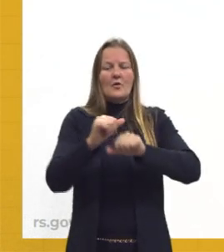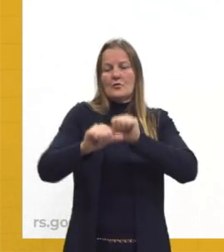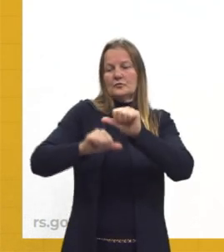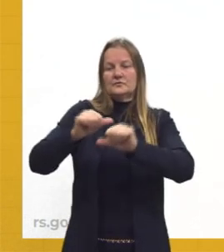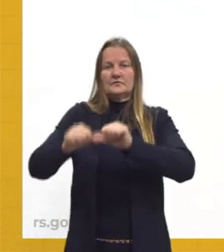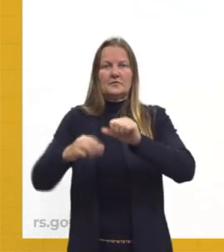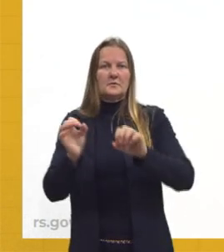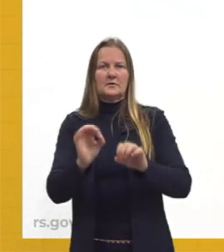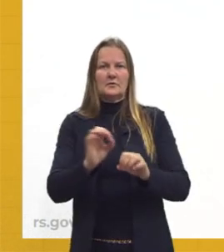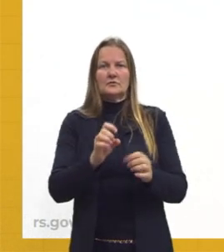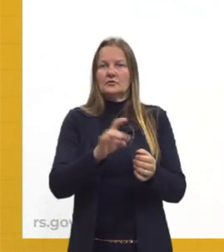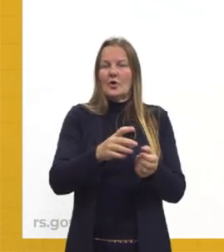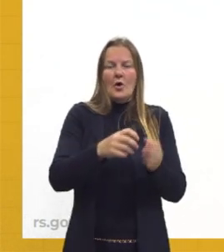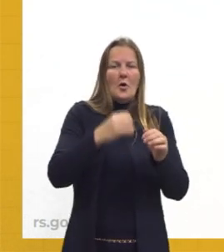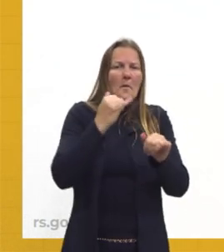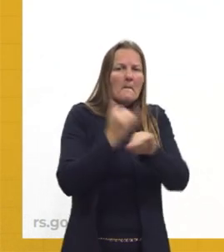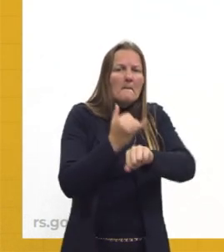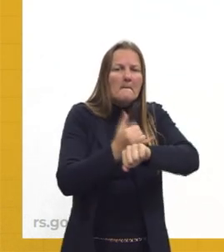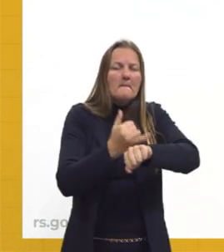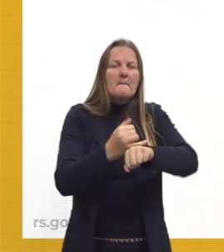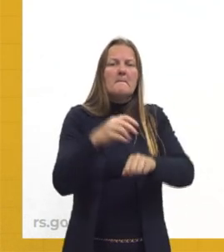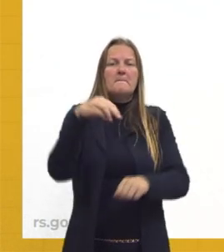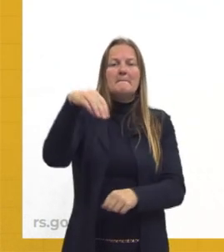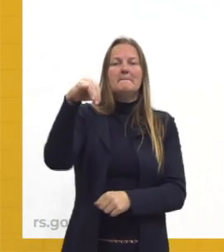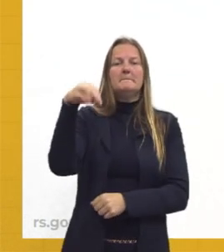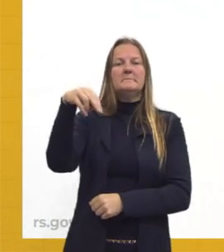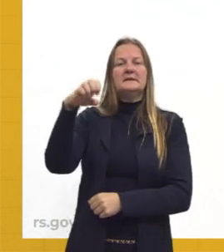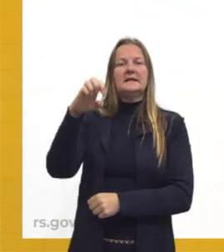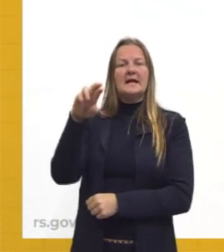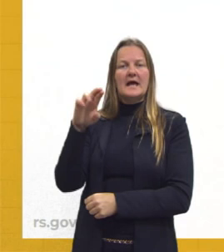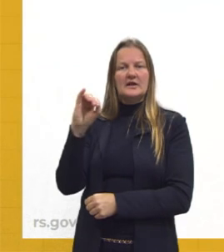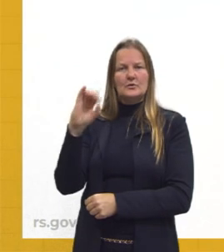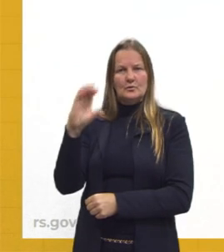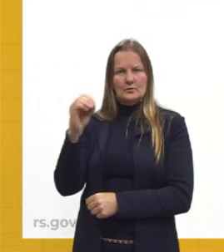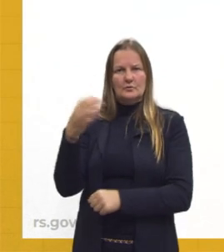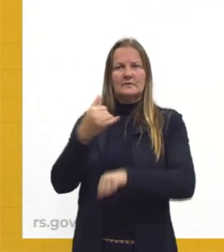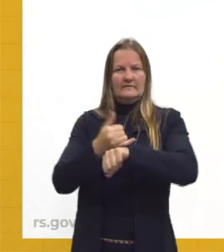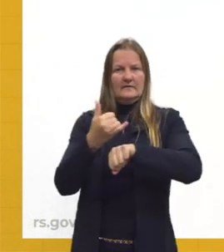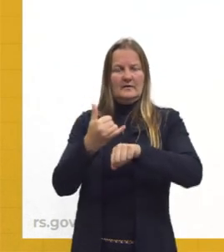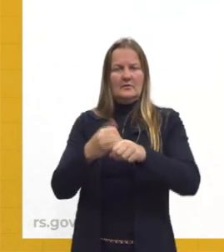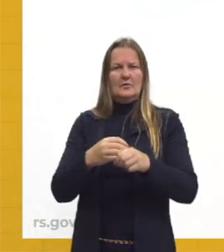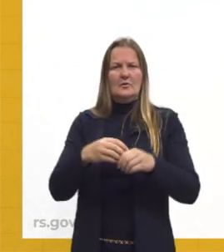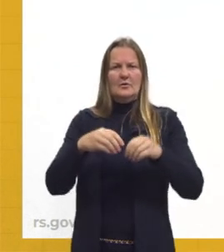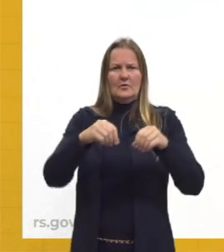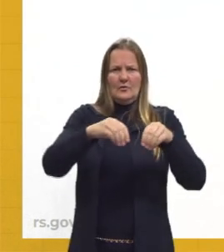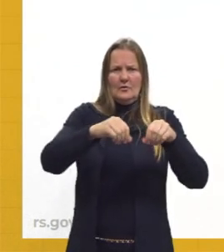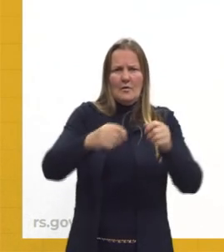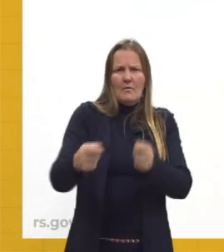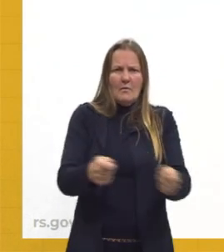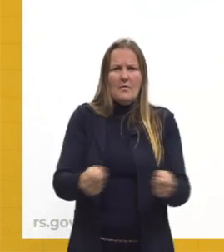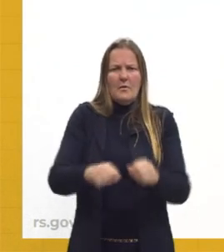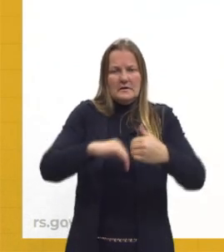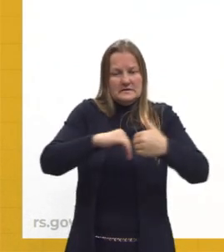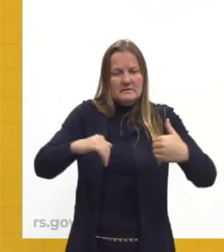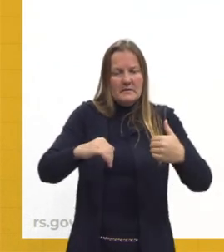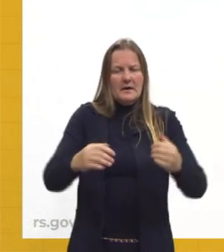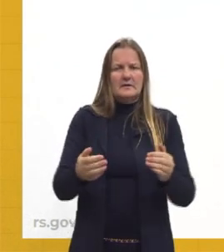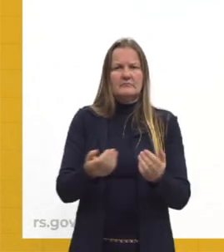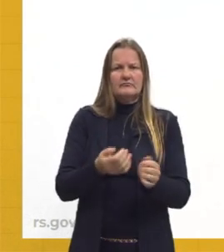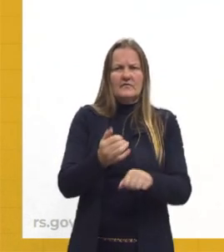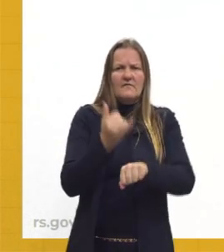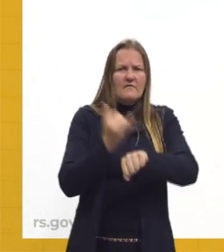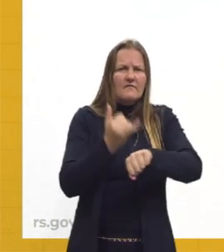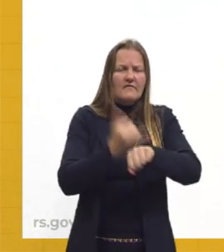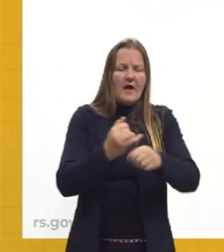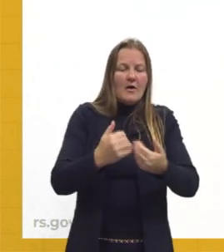ferro, eu só peguei aquele minério, peguei aquela terra, né, e separei o que é